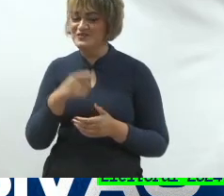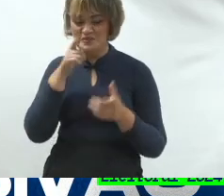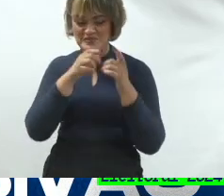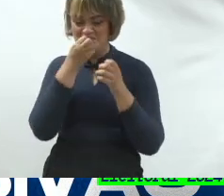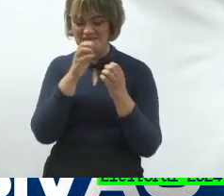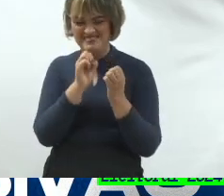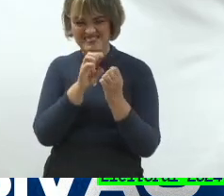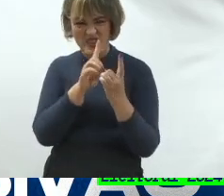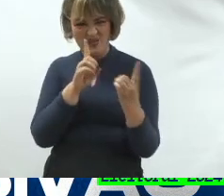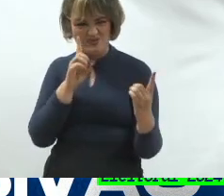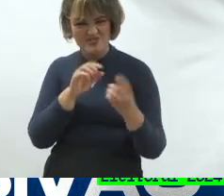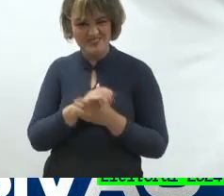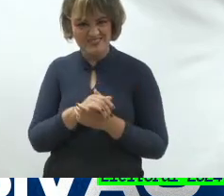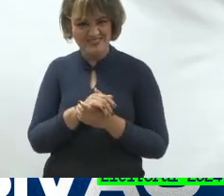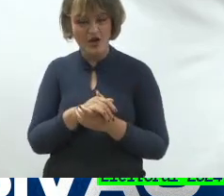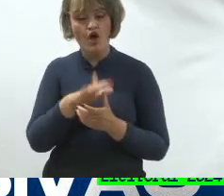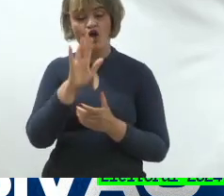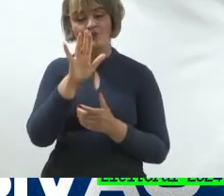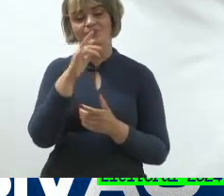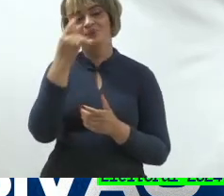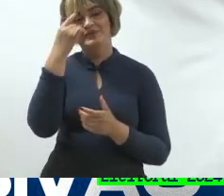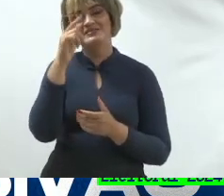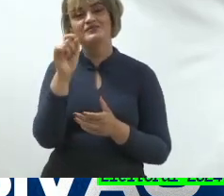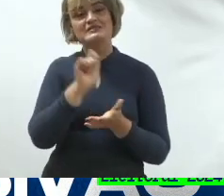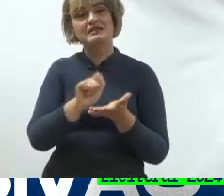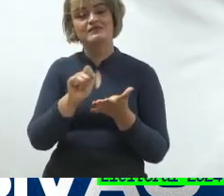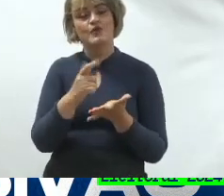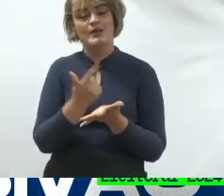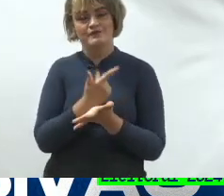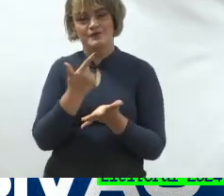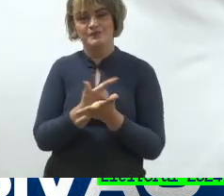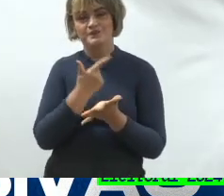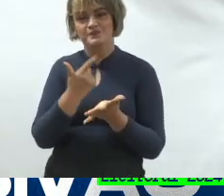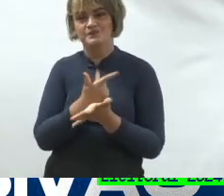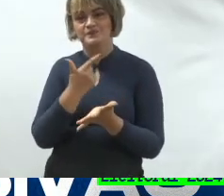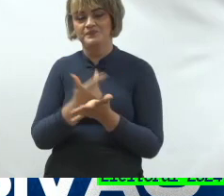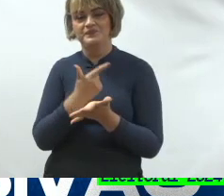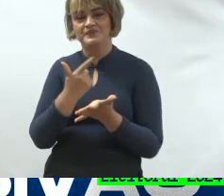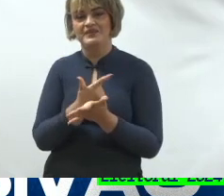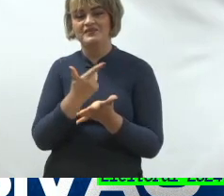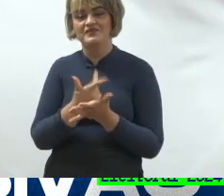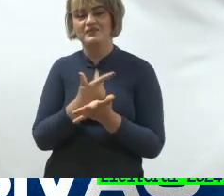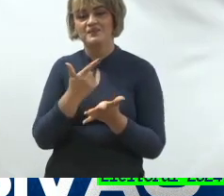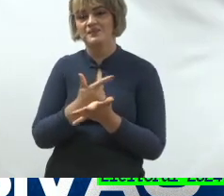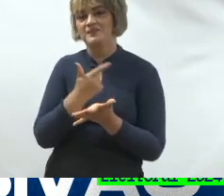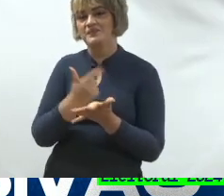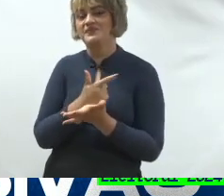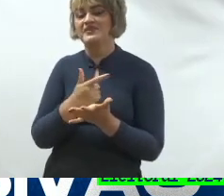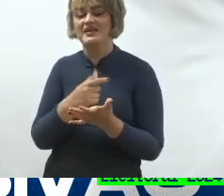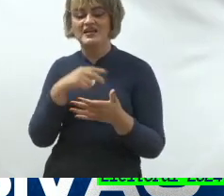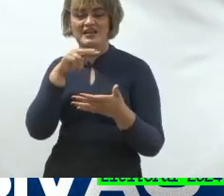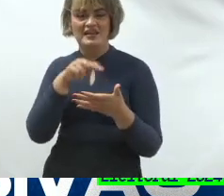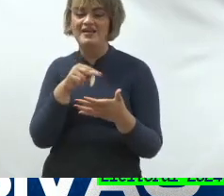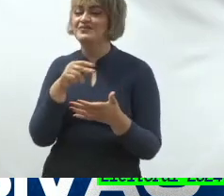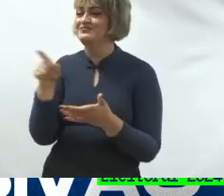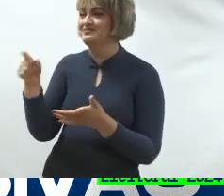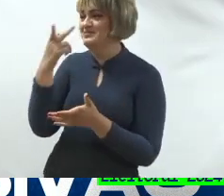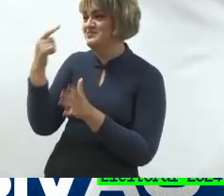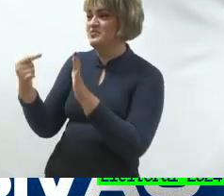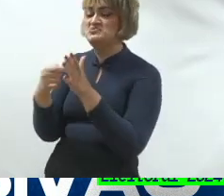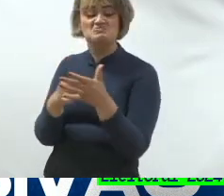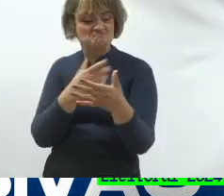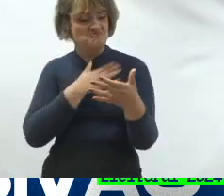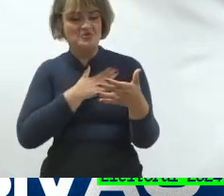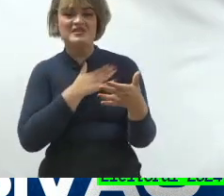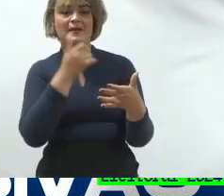Imagina que você escreveu um livro, então, a sua mãe o elogiou o livro, o seu colega de trabalho